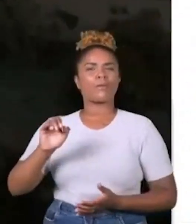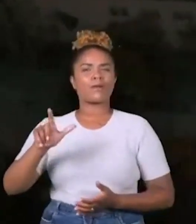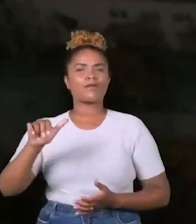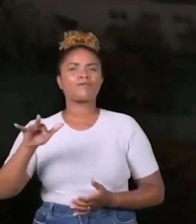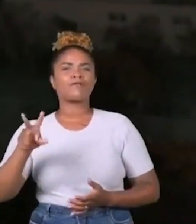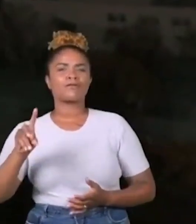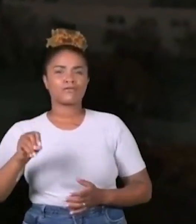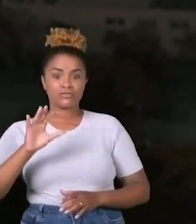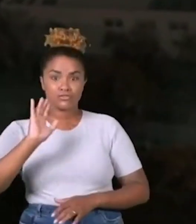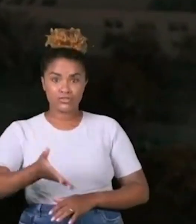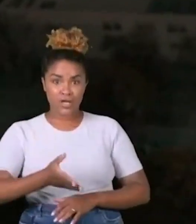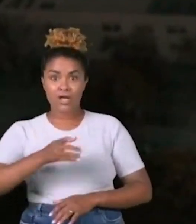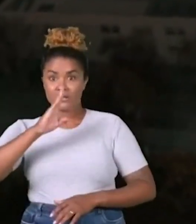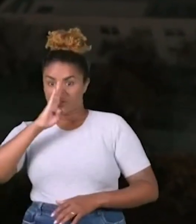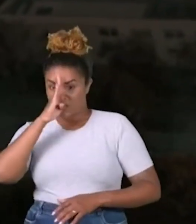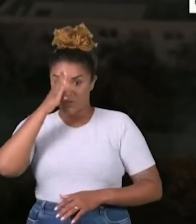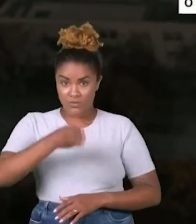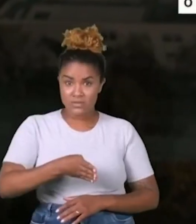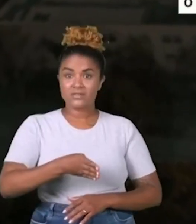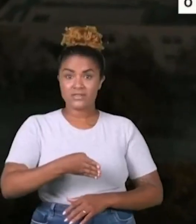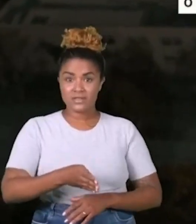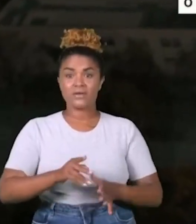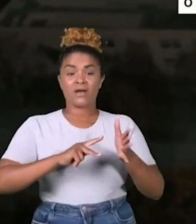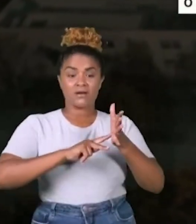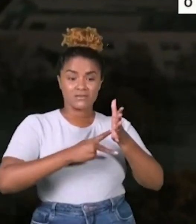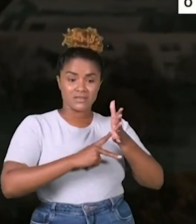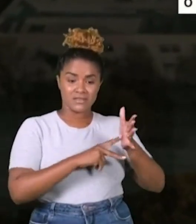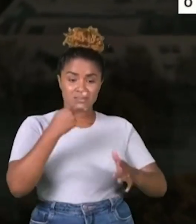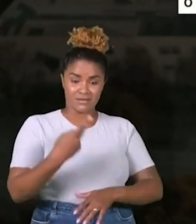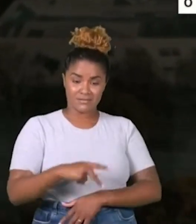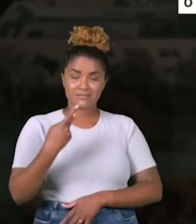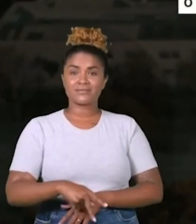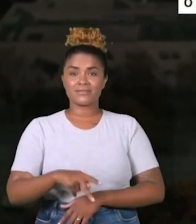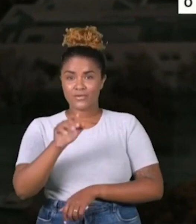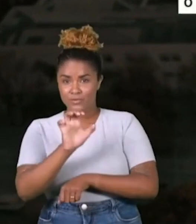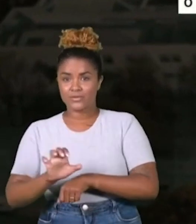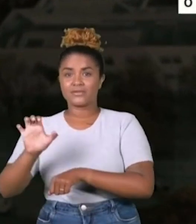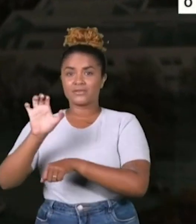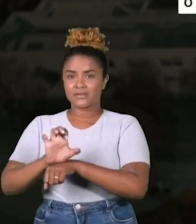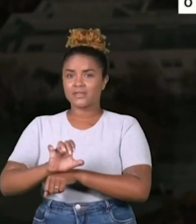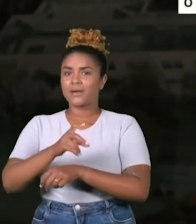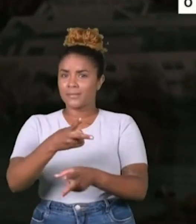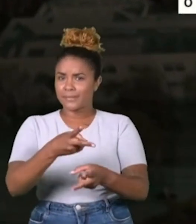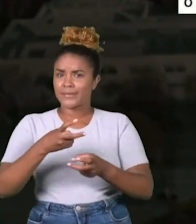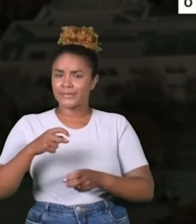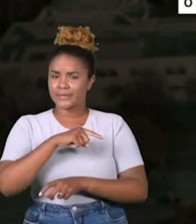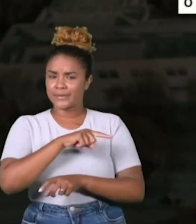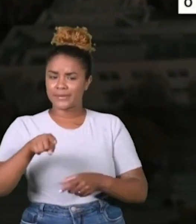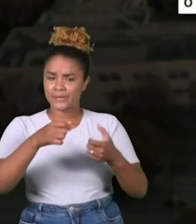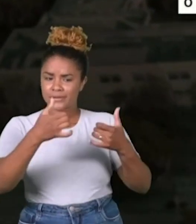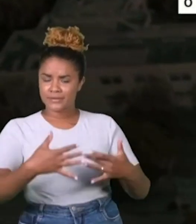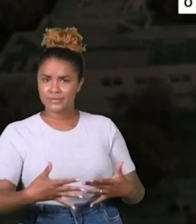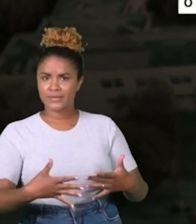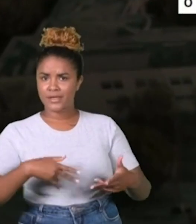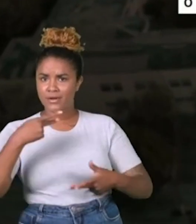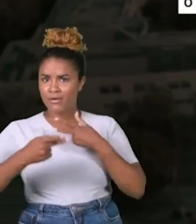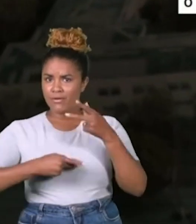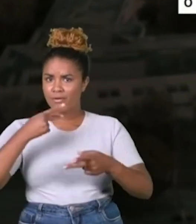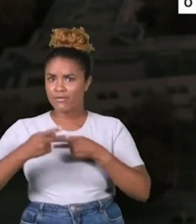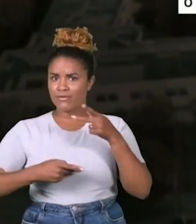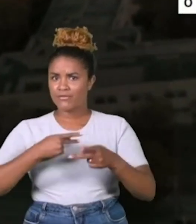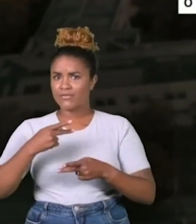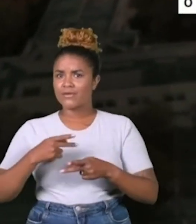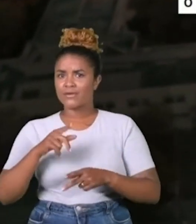denunciada pelo Sintese, que é o Sindicato dos Professores do Estado. Vejam que eles falam sobre o último